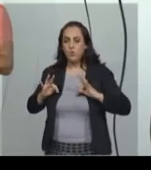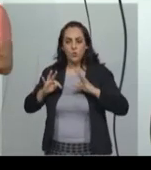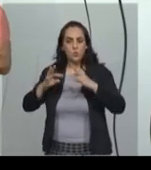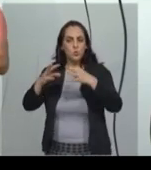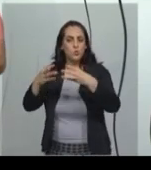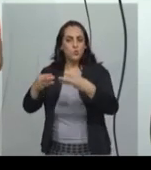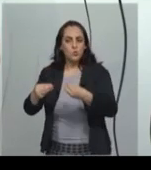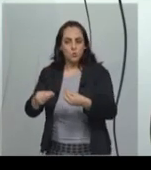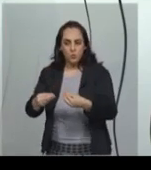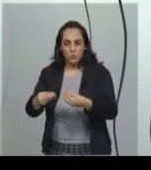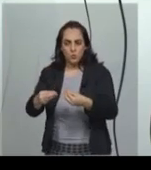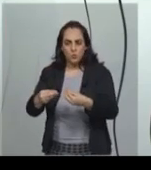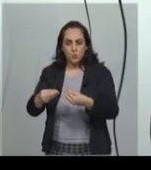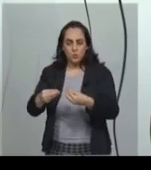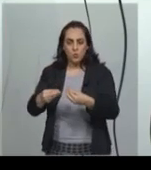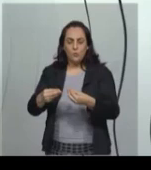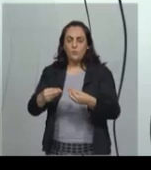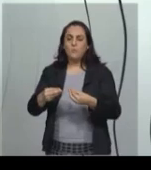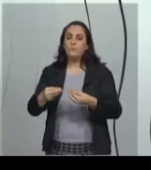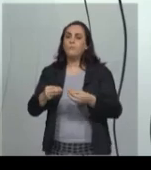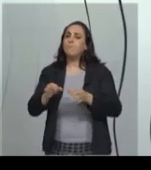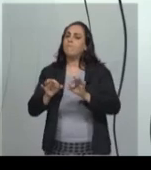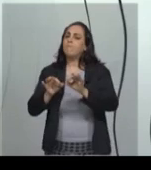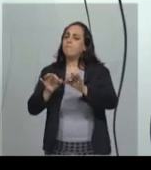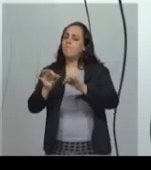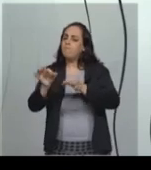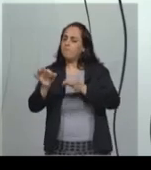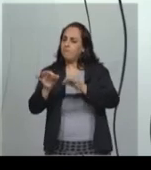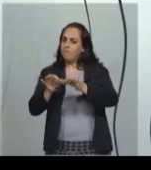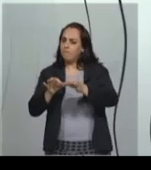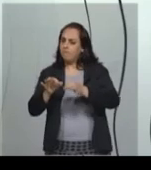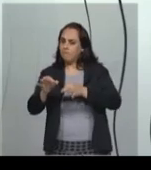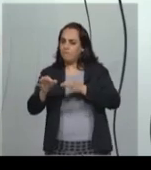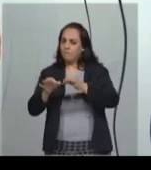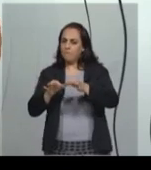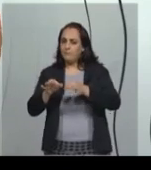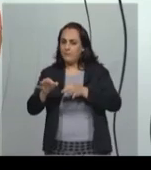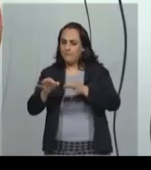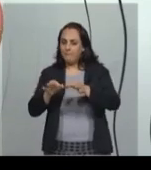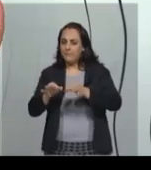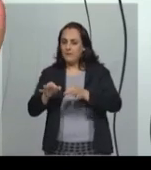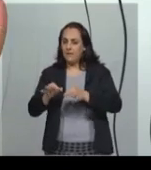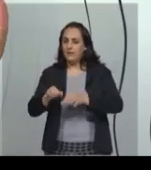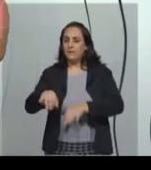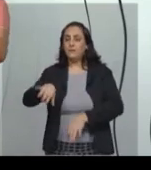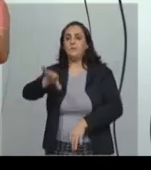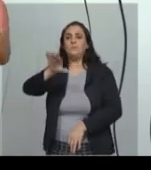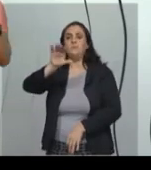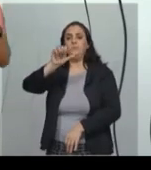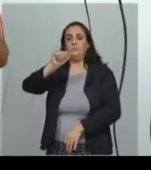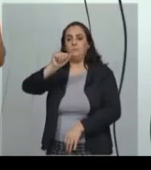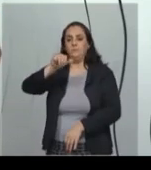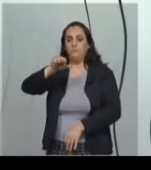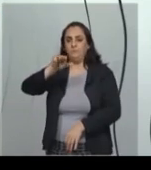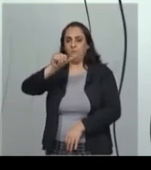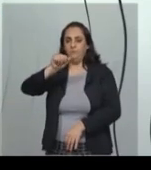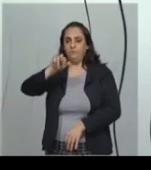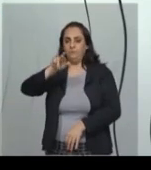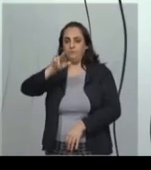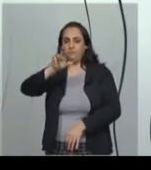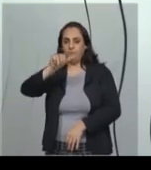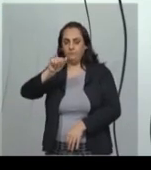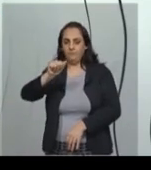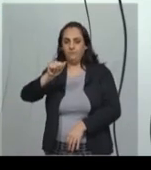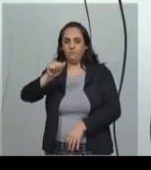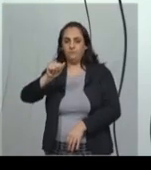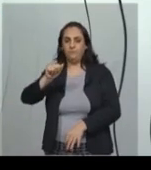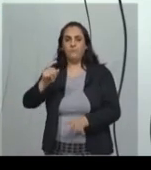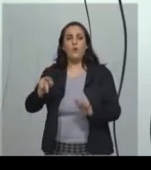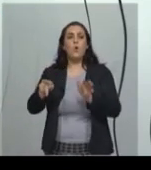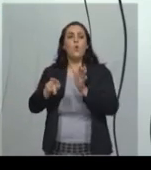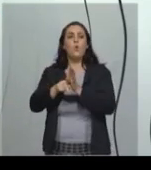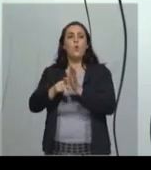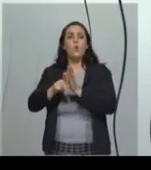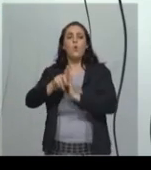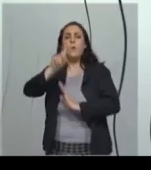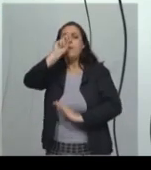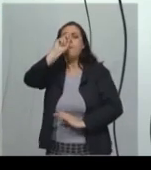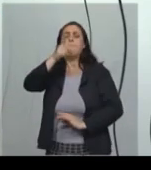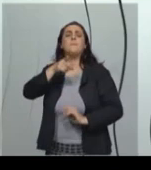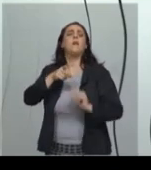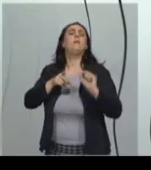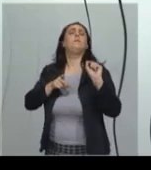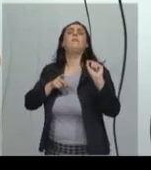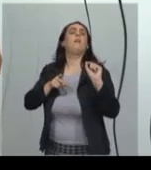aplicação das leis. A Câmara Municipal ela é comandada pelos vereadores e pelas